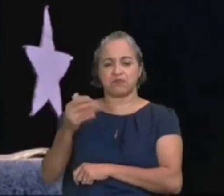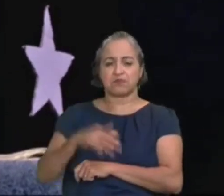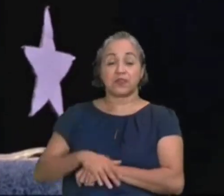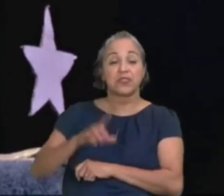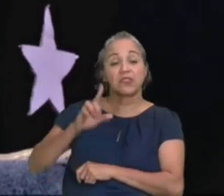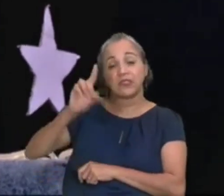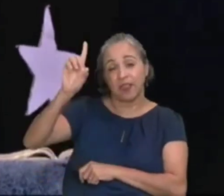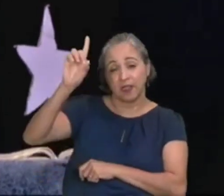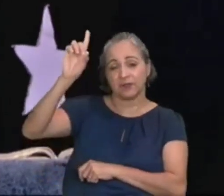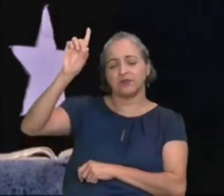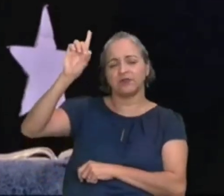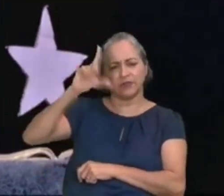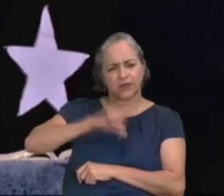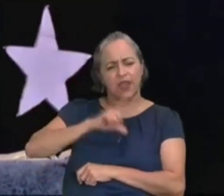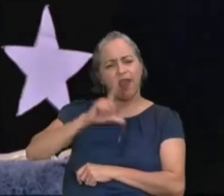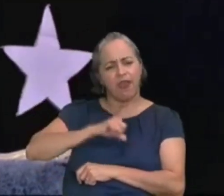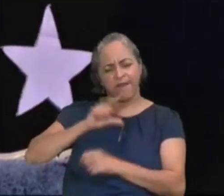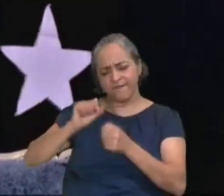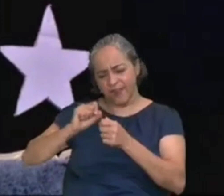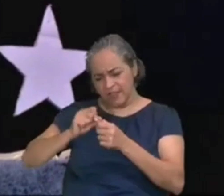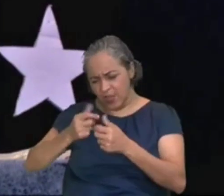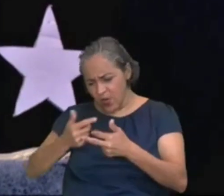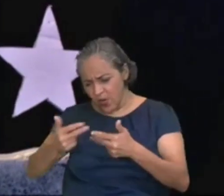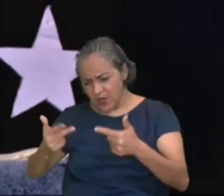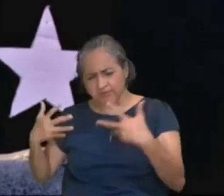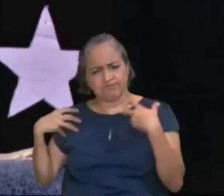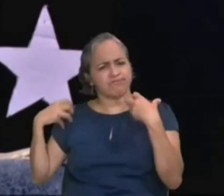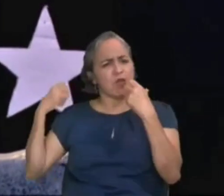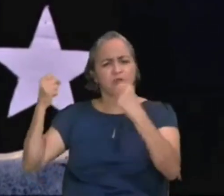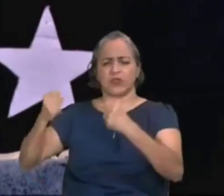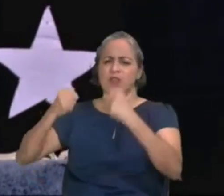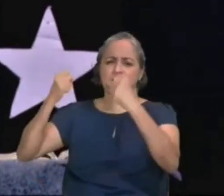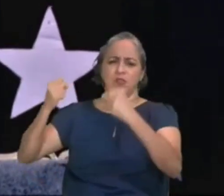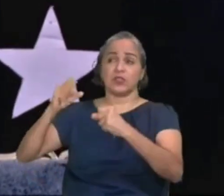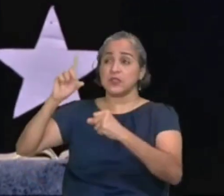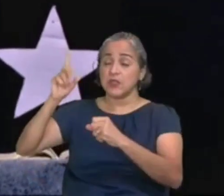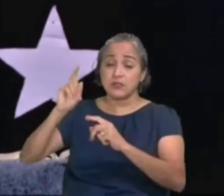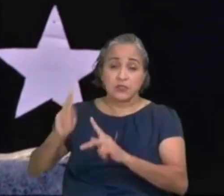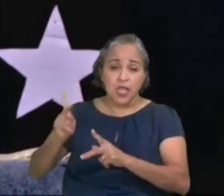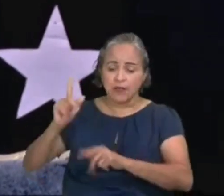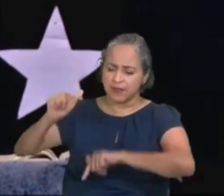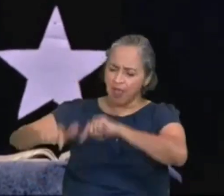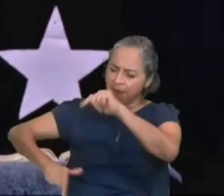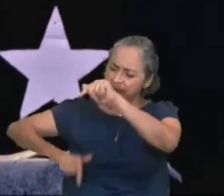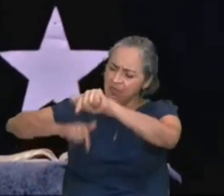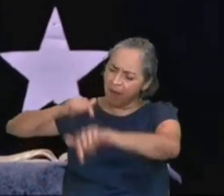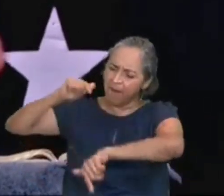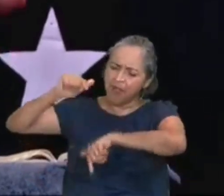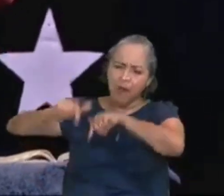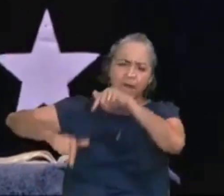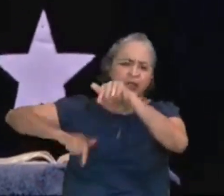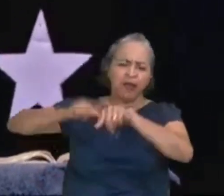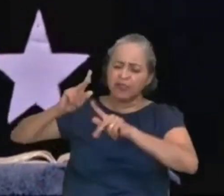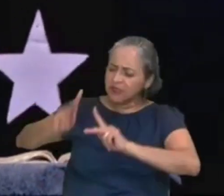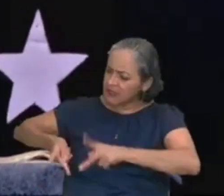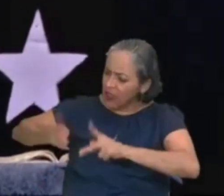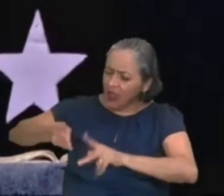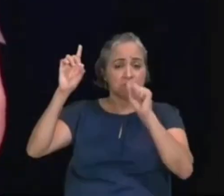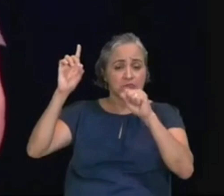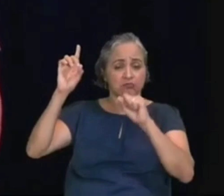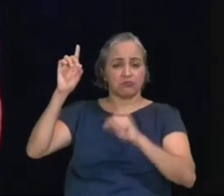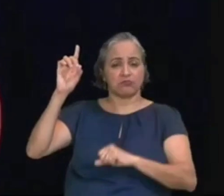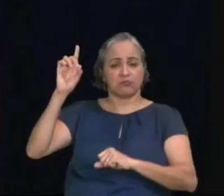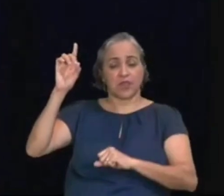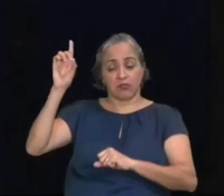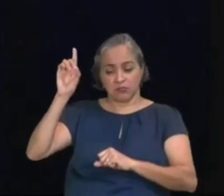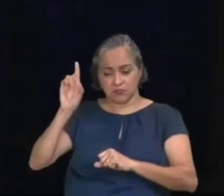Deus tem seus feitos poderosos, Ele nunca deixou de agir, mesmo na dor Ele está, mesmo no medo Ele está,